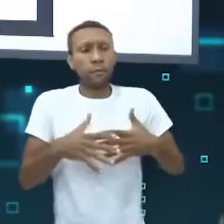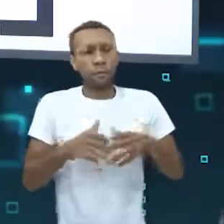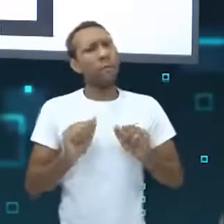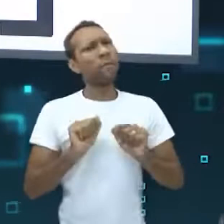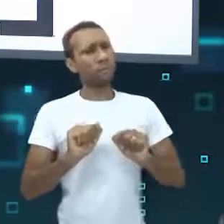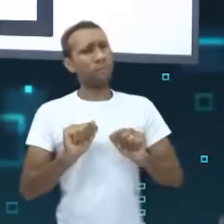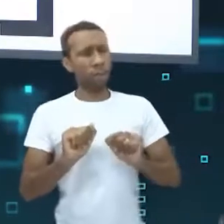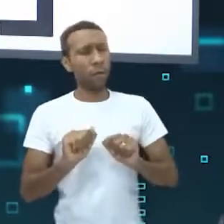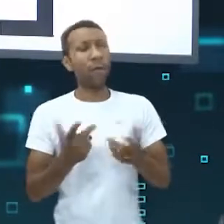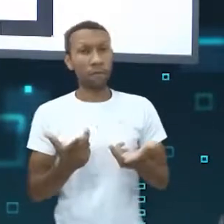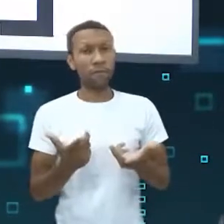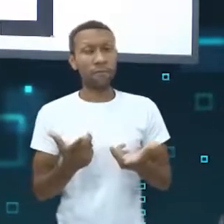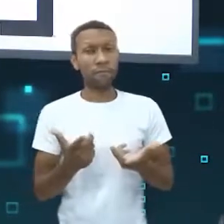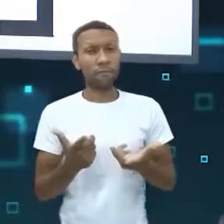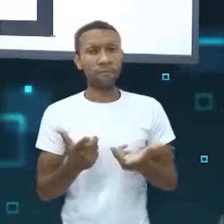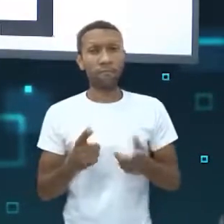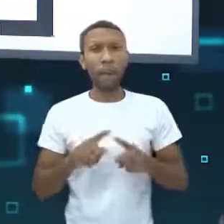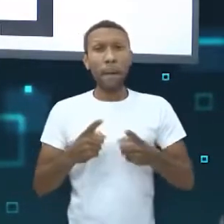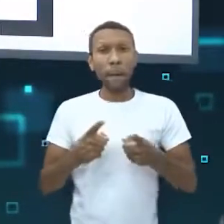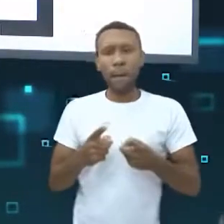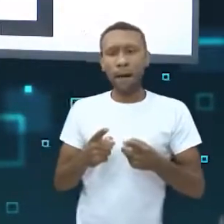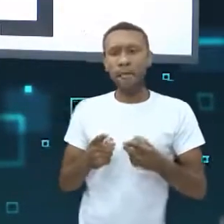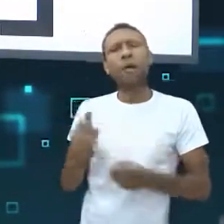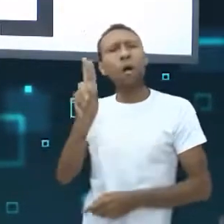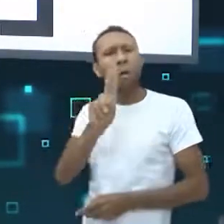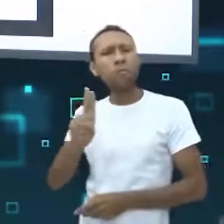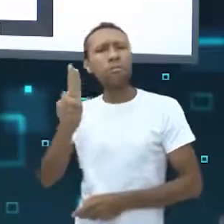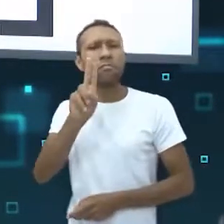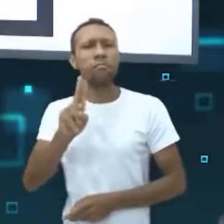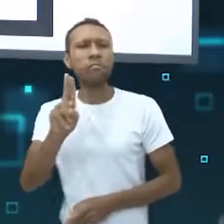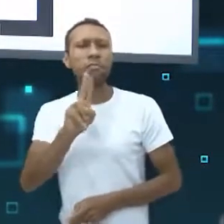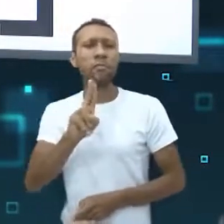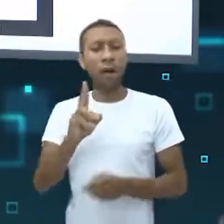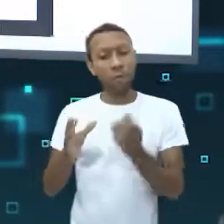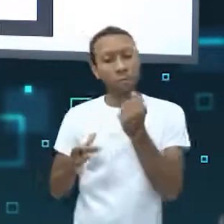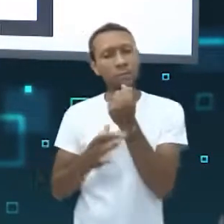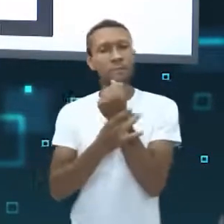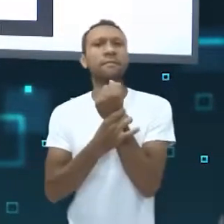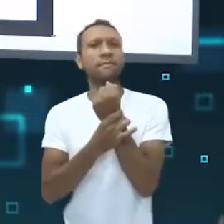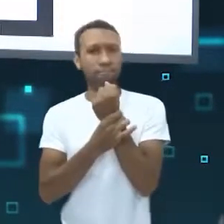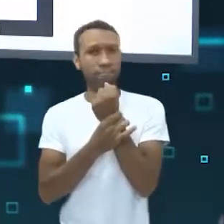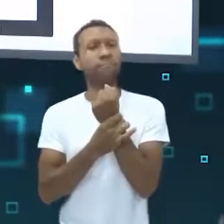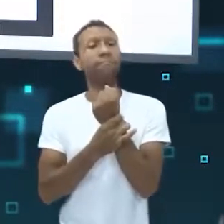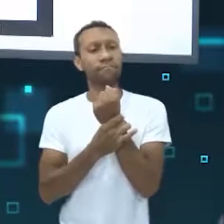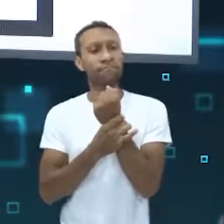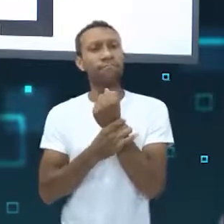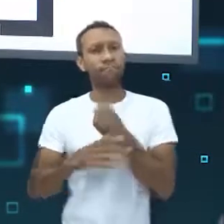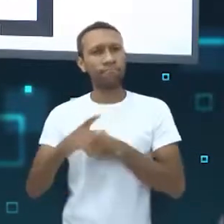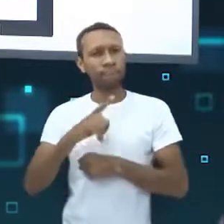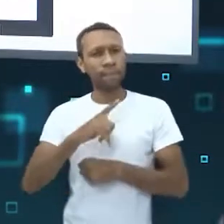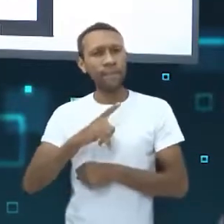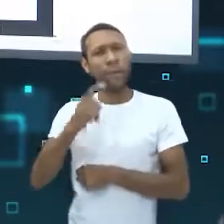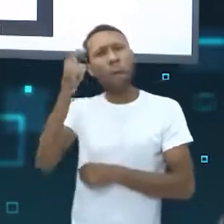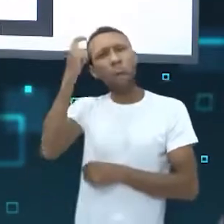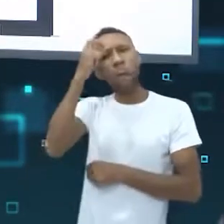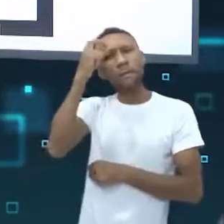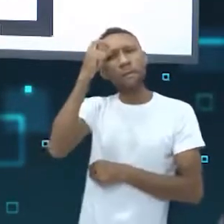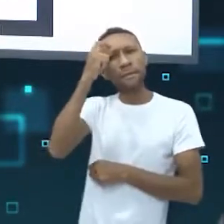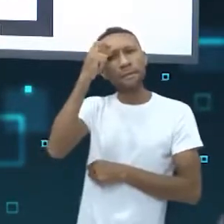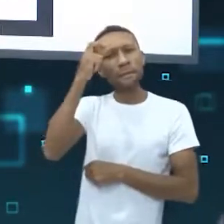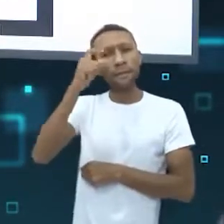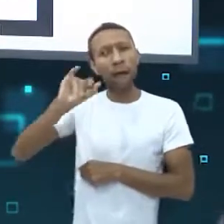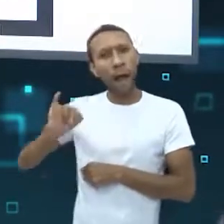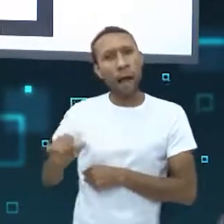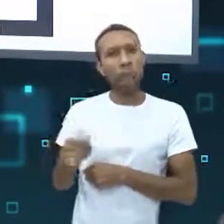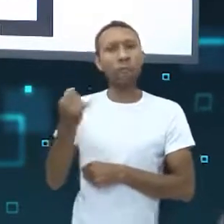e deve desfrutar dos recursos que sejam úteis para você. Mas através de um uso consciente para